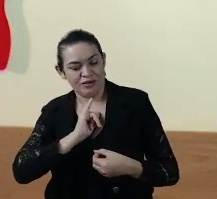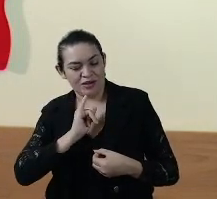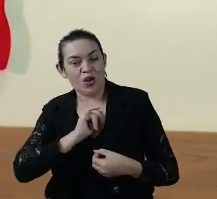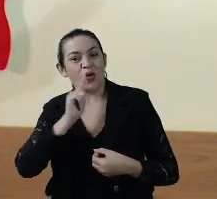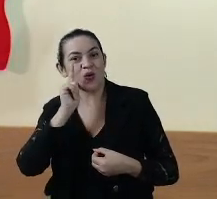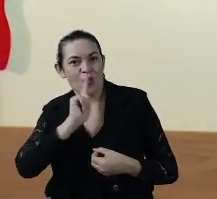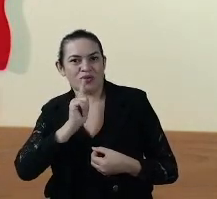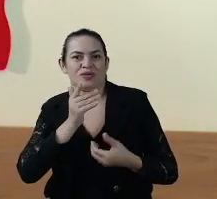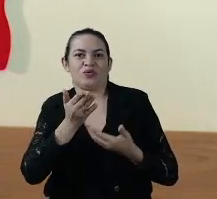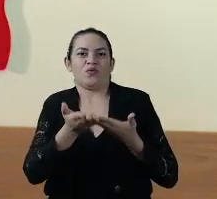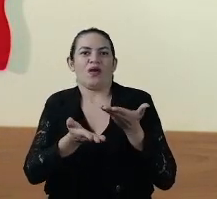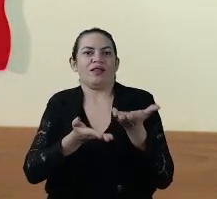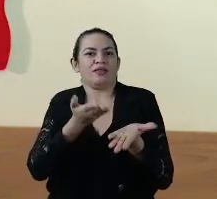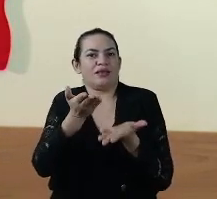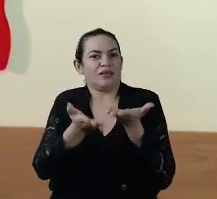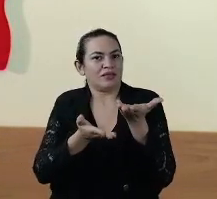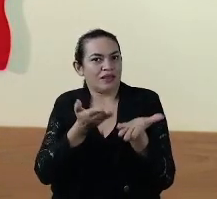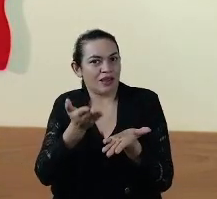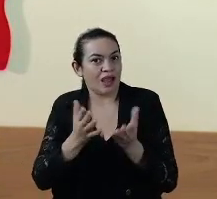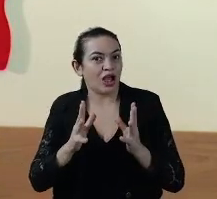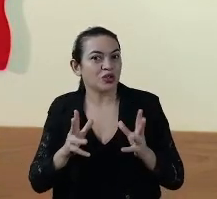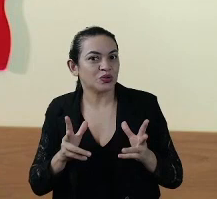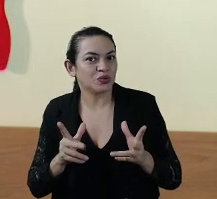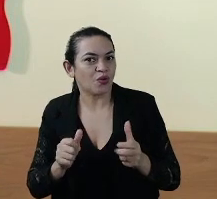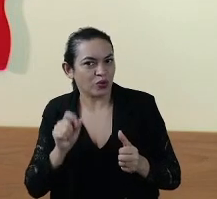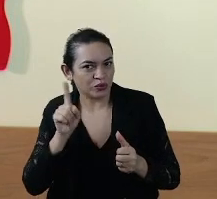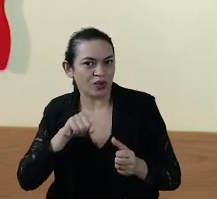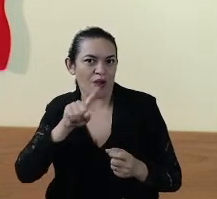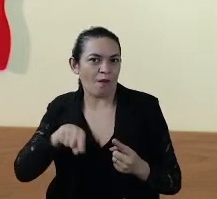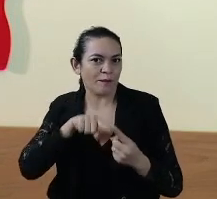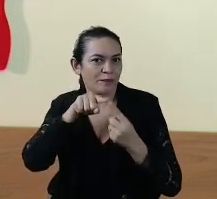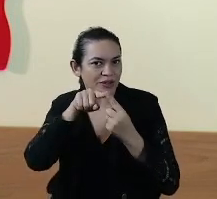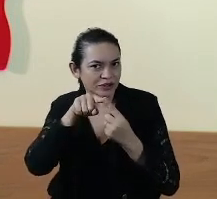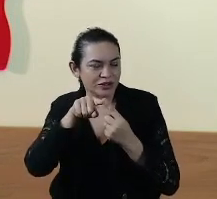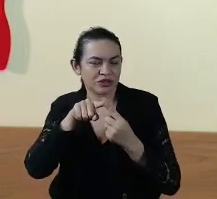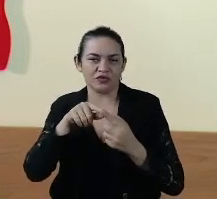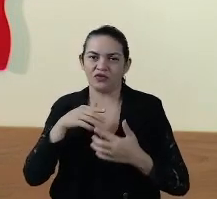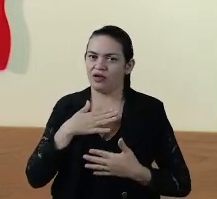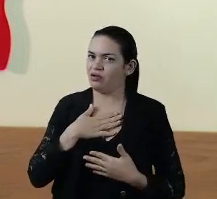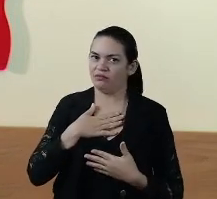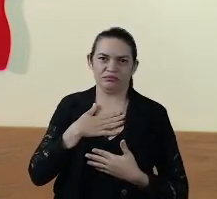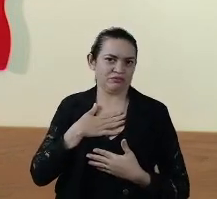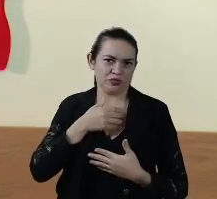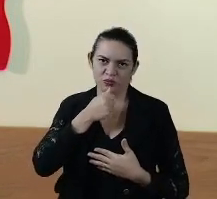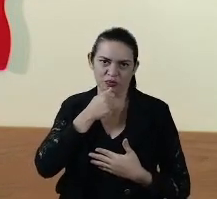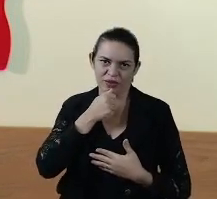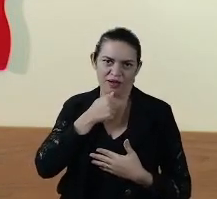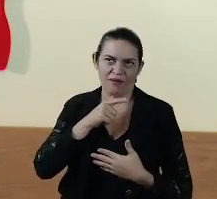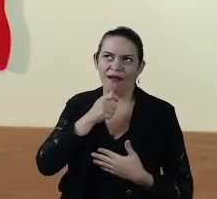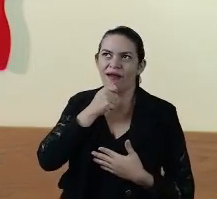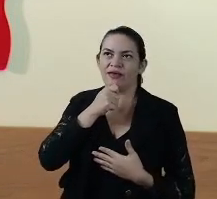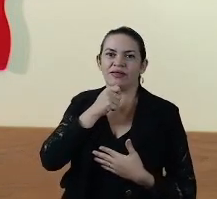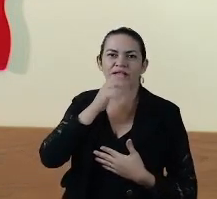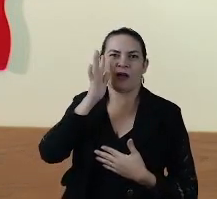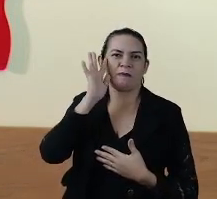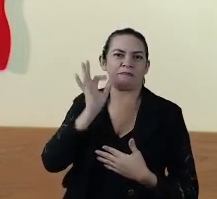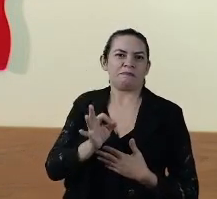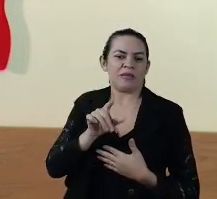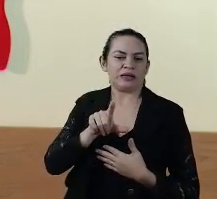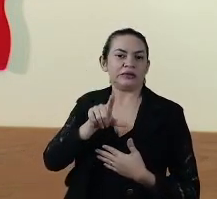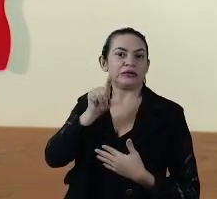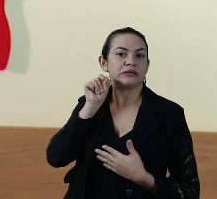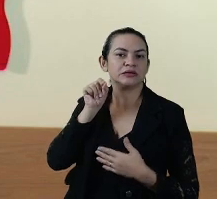consigam atender a todos. Esse é o nosso objetivo. Eu não tenho ainda uma decisão tomada sobre